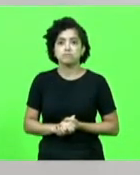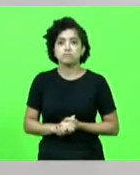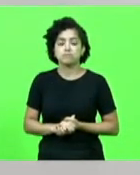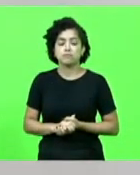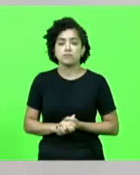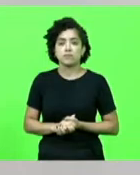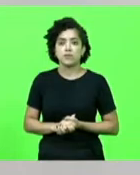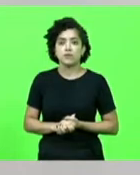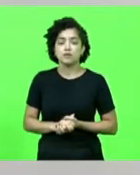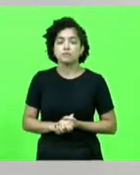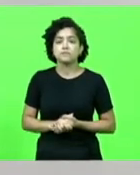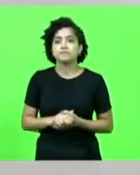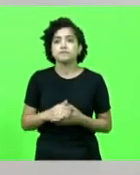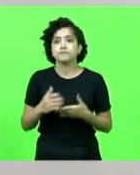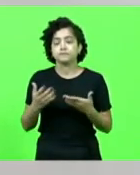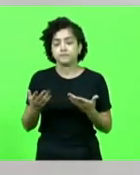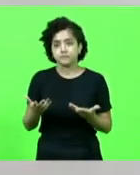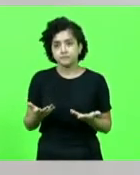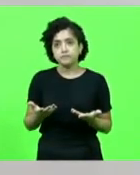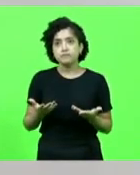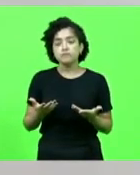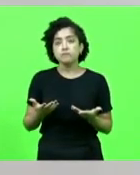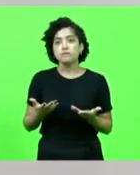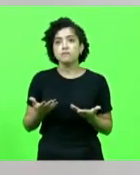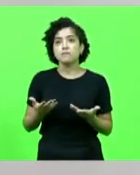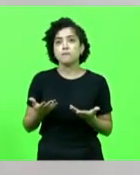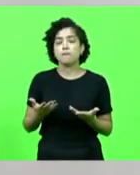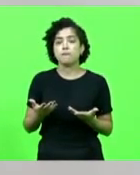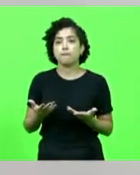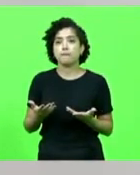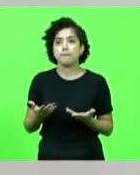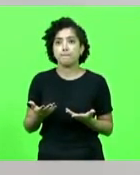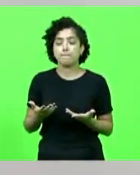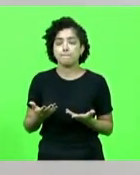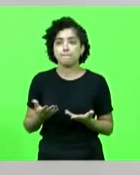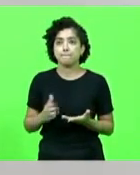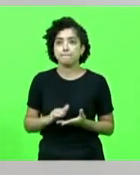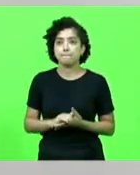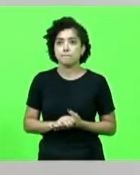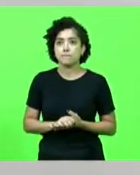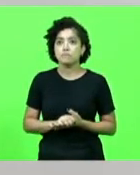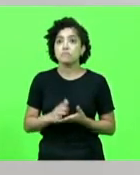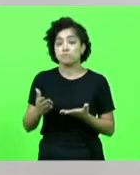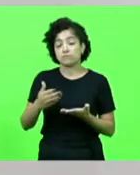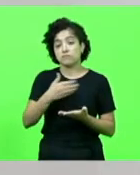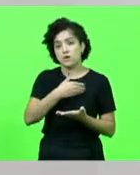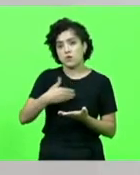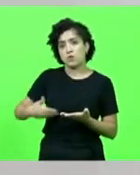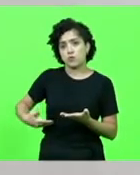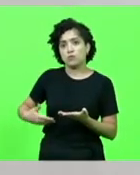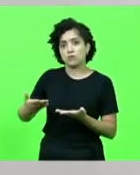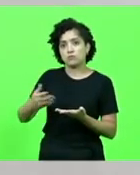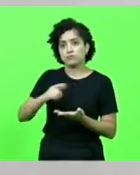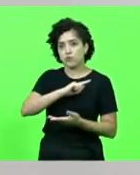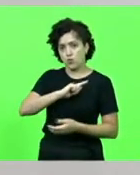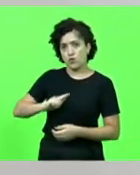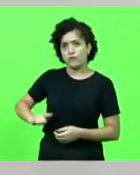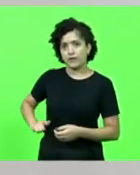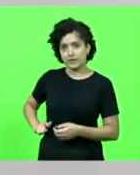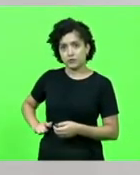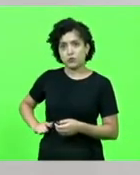E partiu, logicamente, do governador, que traiu